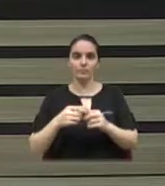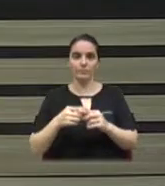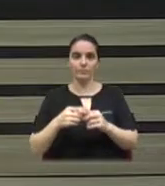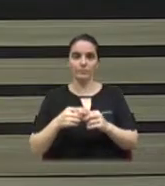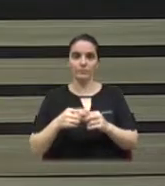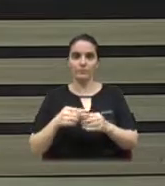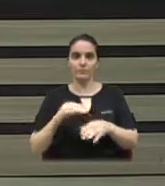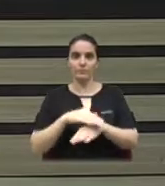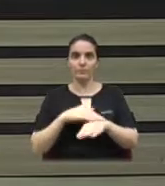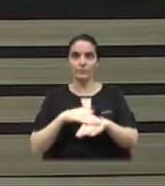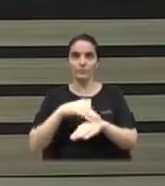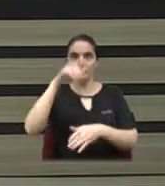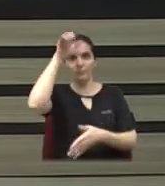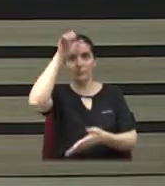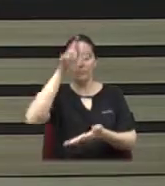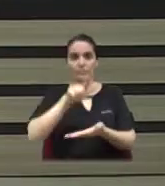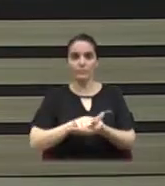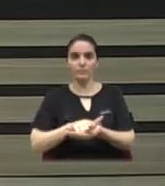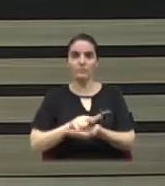líderes.